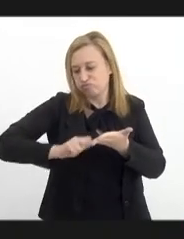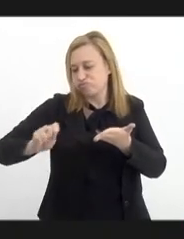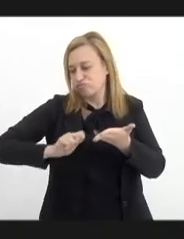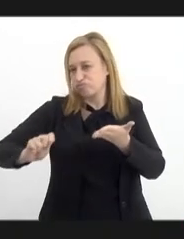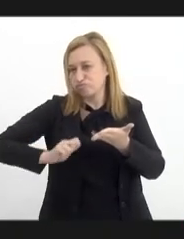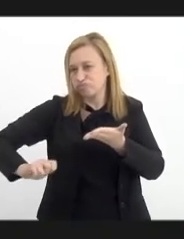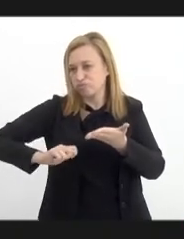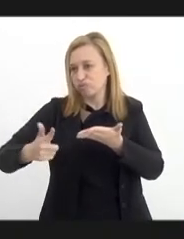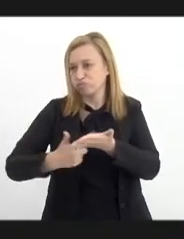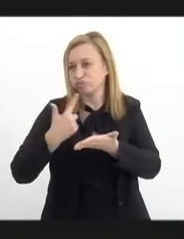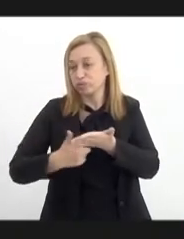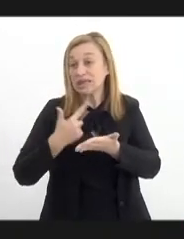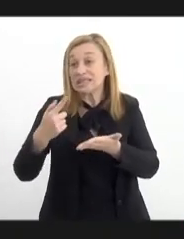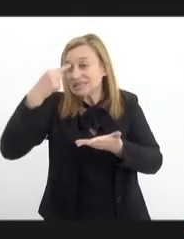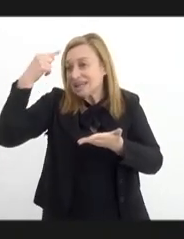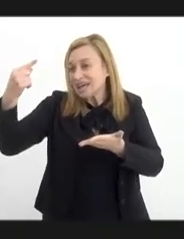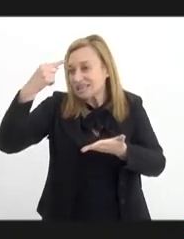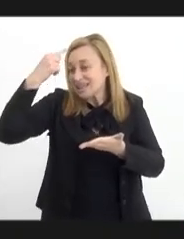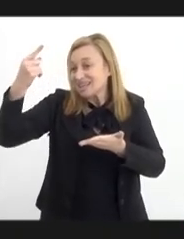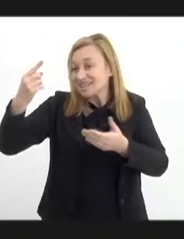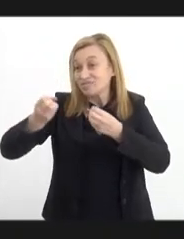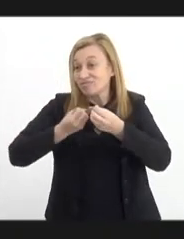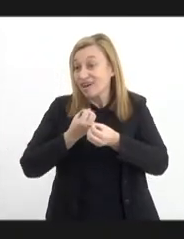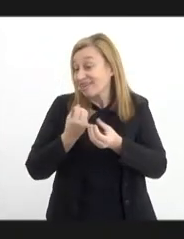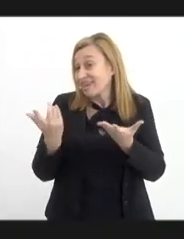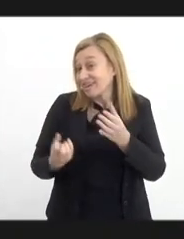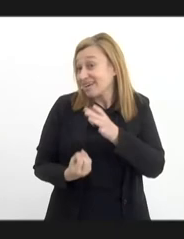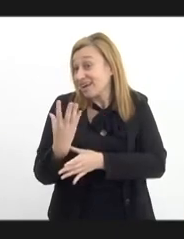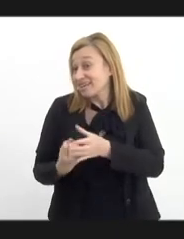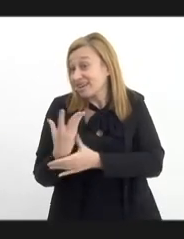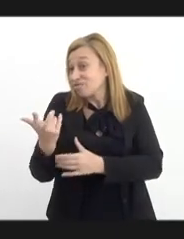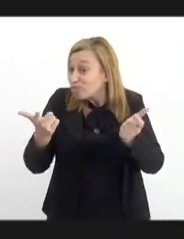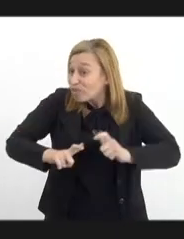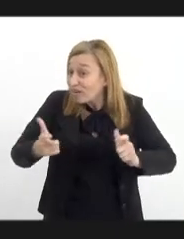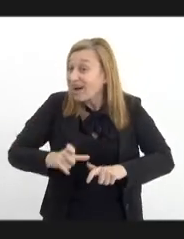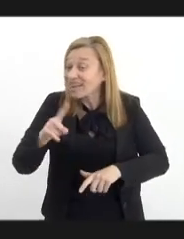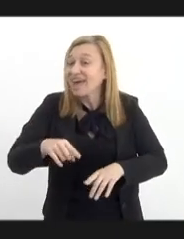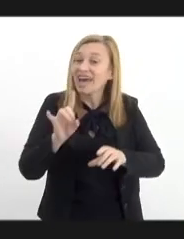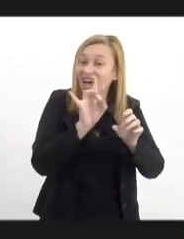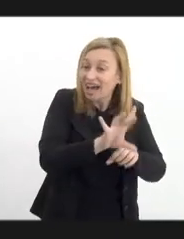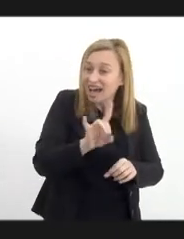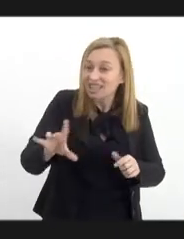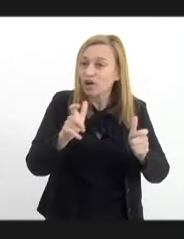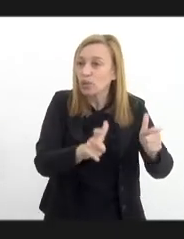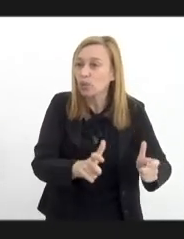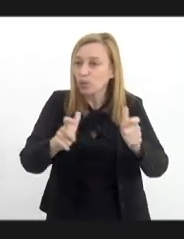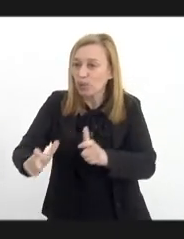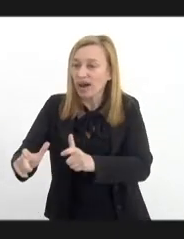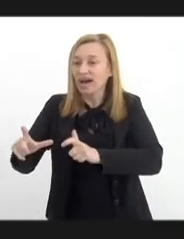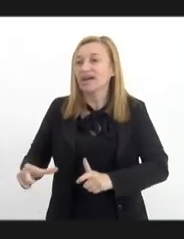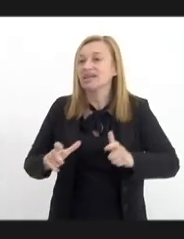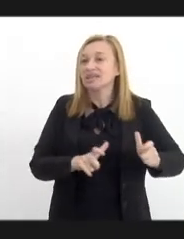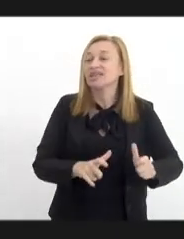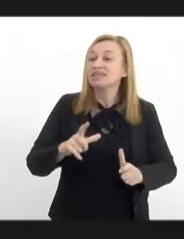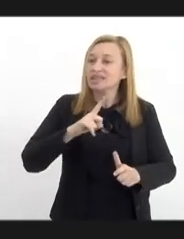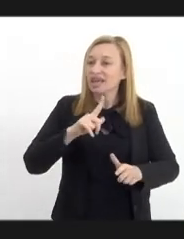aqui no sentido de ideias que vai surgindo para o território, né? Porque cada território tem o seu recorte